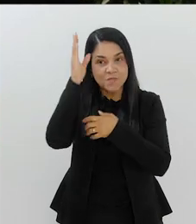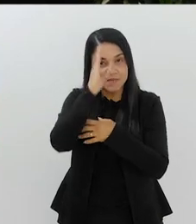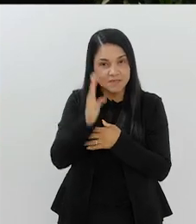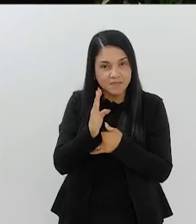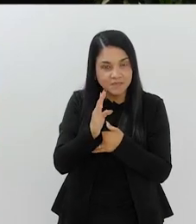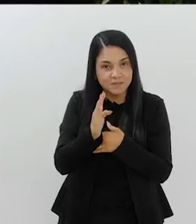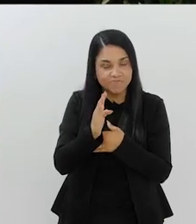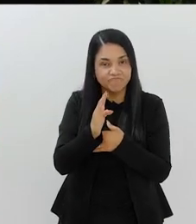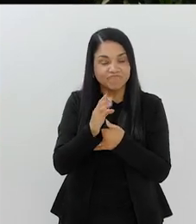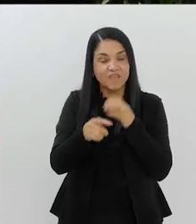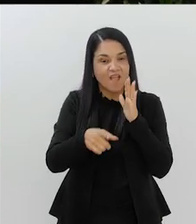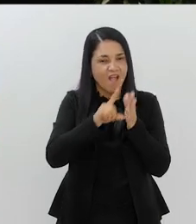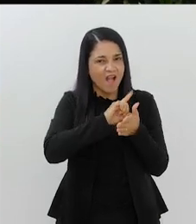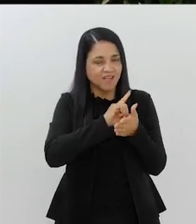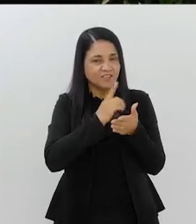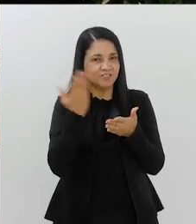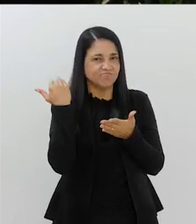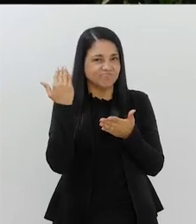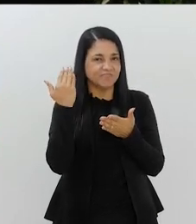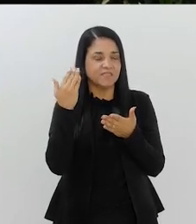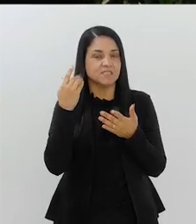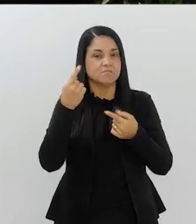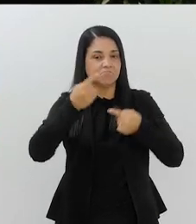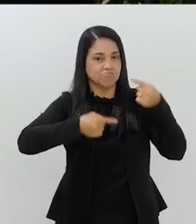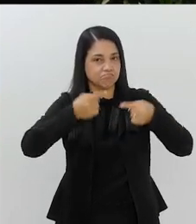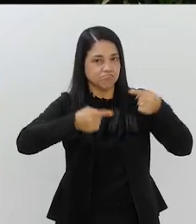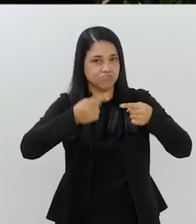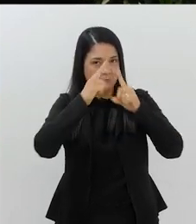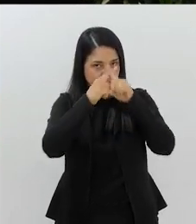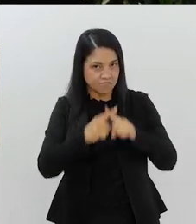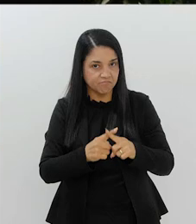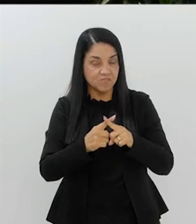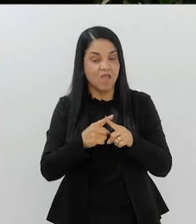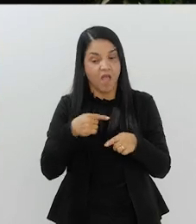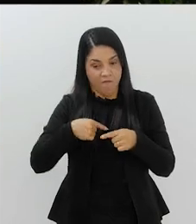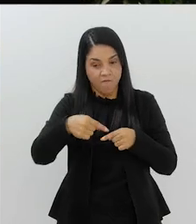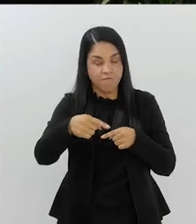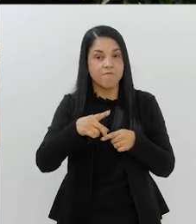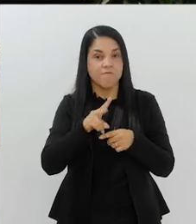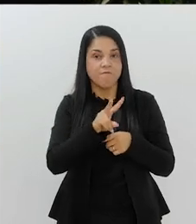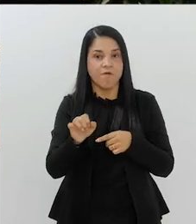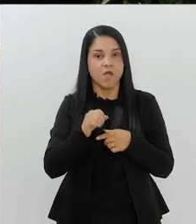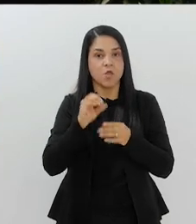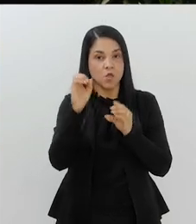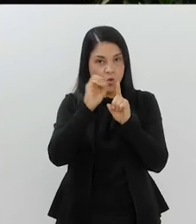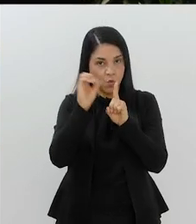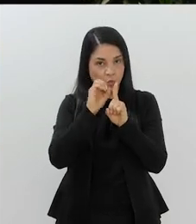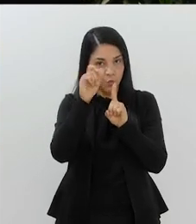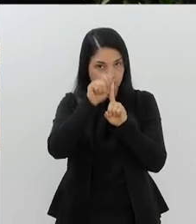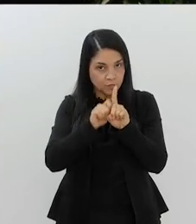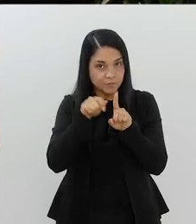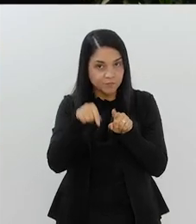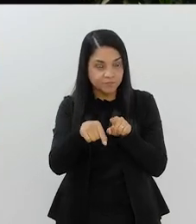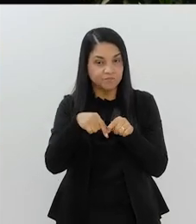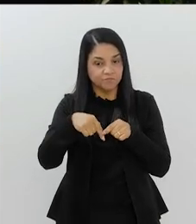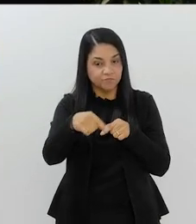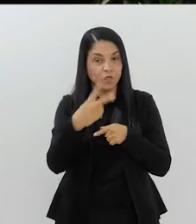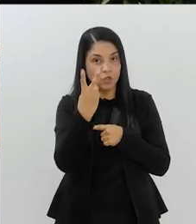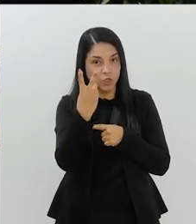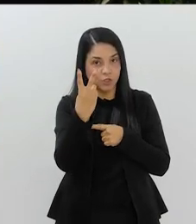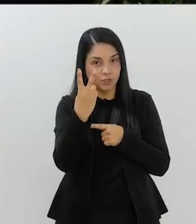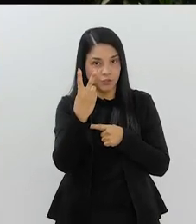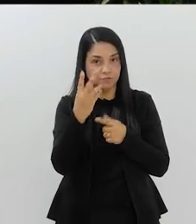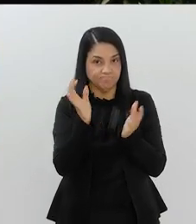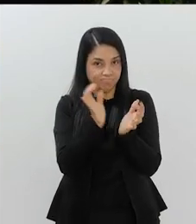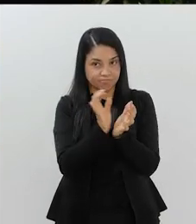O Brasil, antes dessa rodada que teve, que vamos ter uma agora, em outubro, dois jogos, o Brasil vai